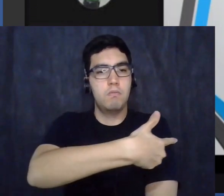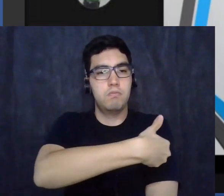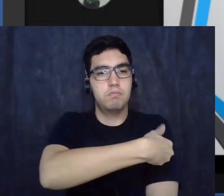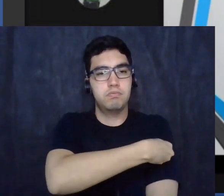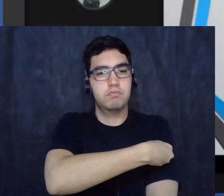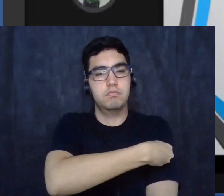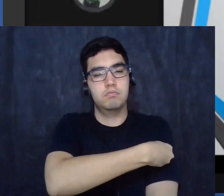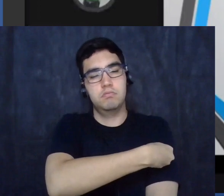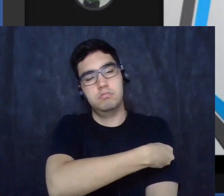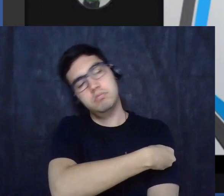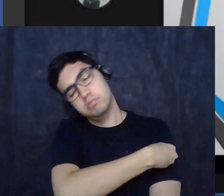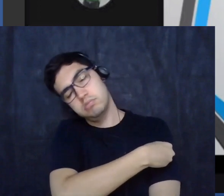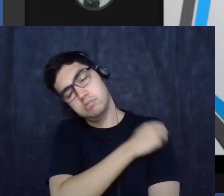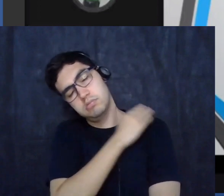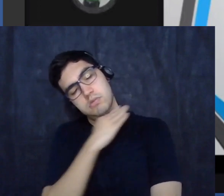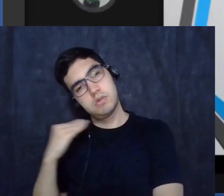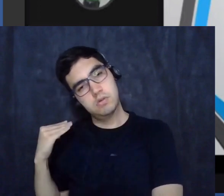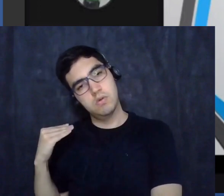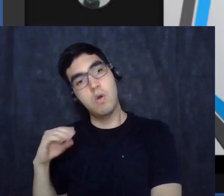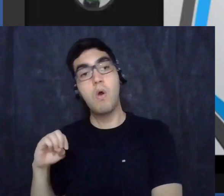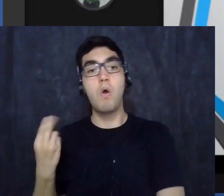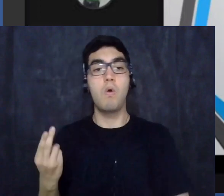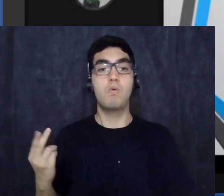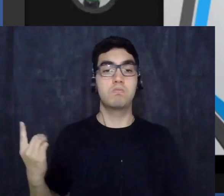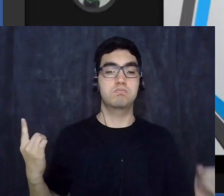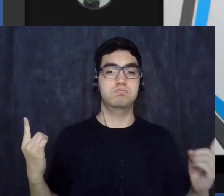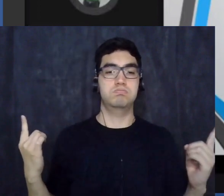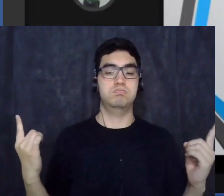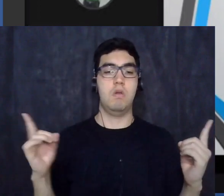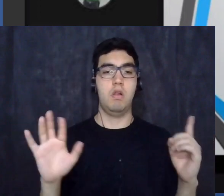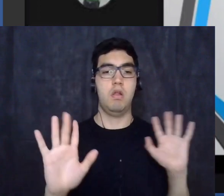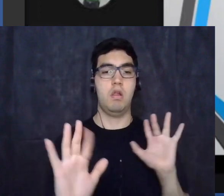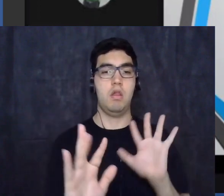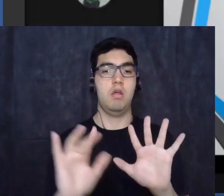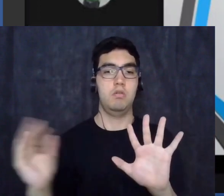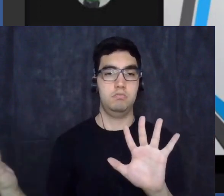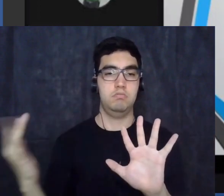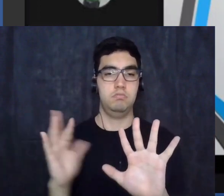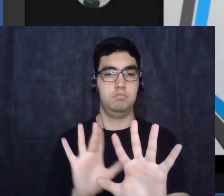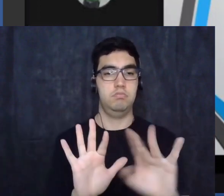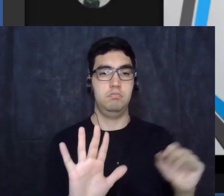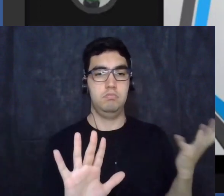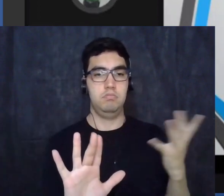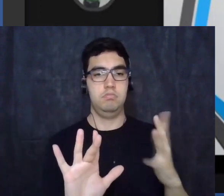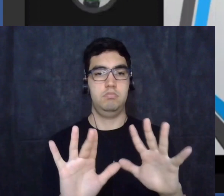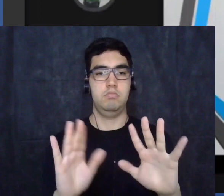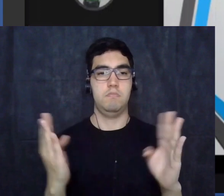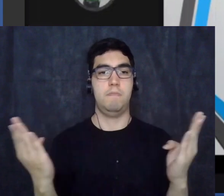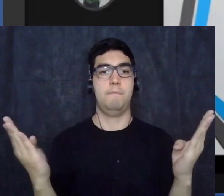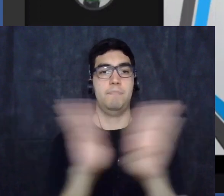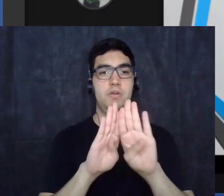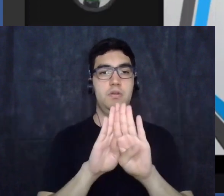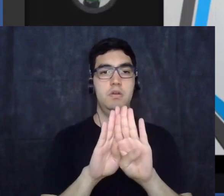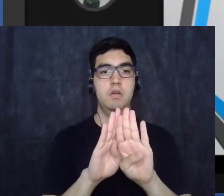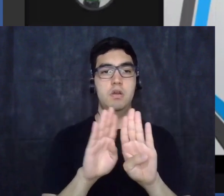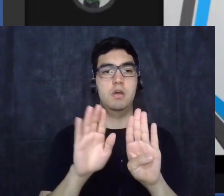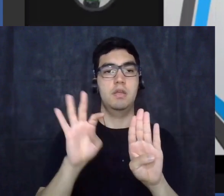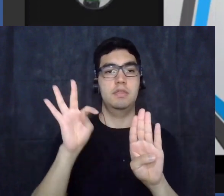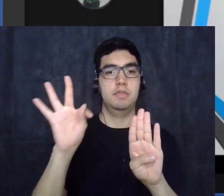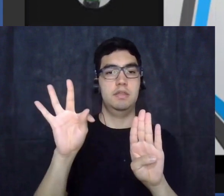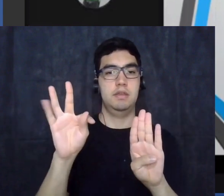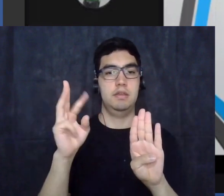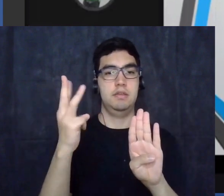pelo gás chamado T34 seria só com a denúncia em